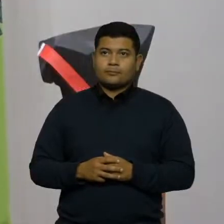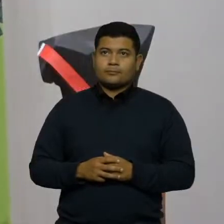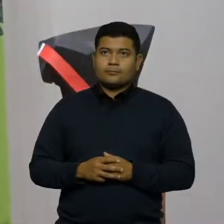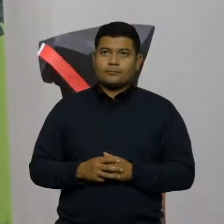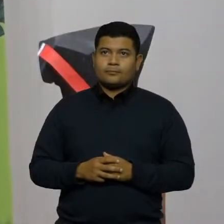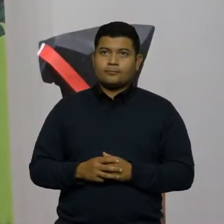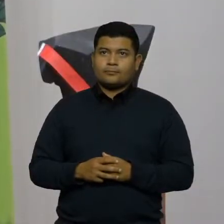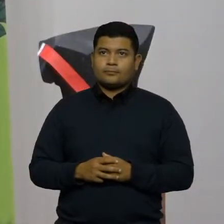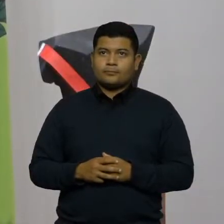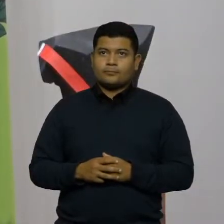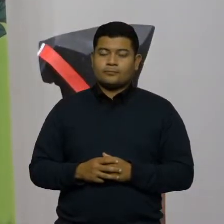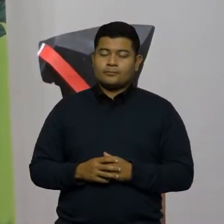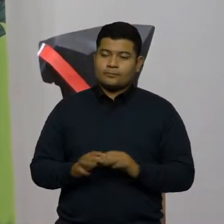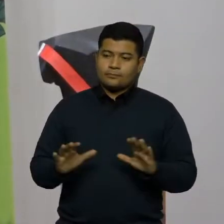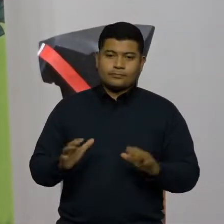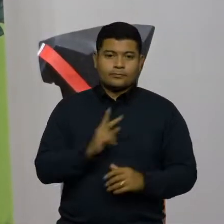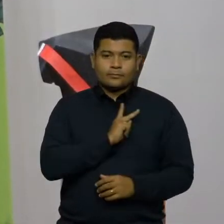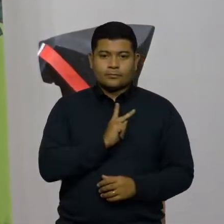Senhor presidente,